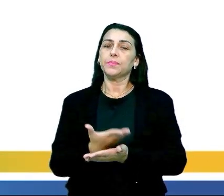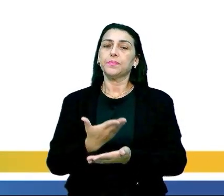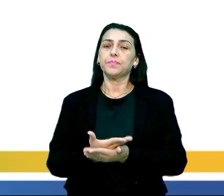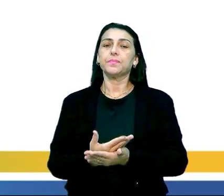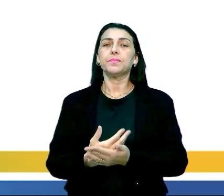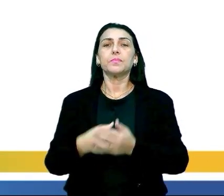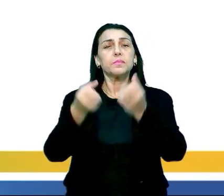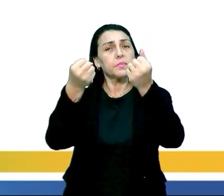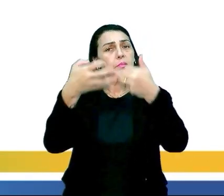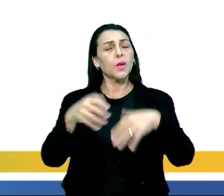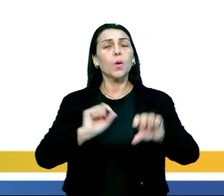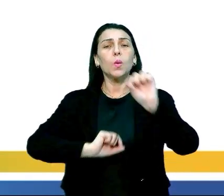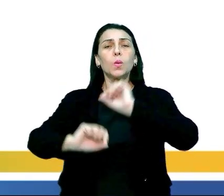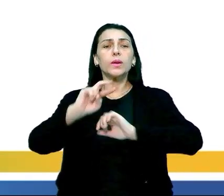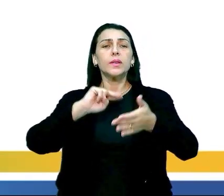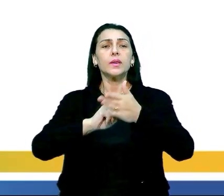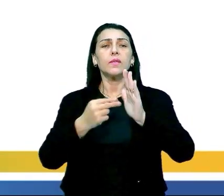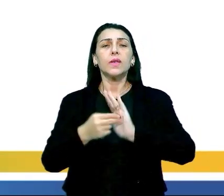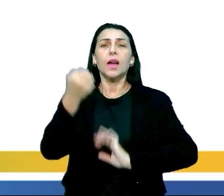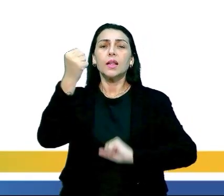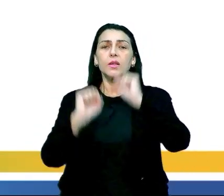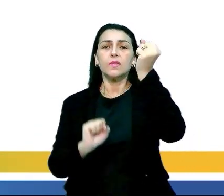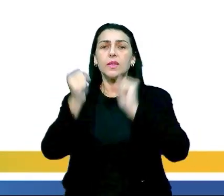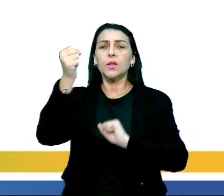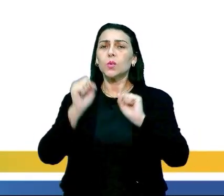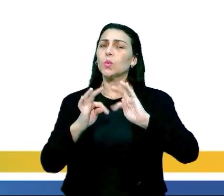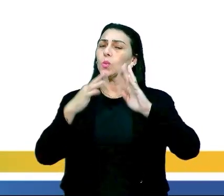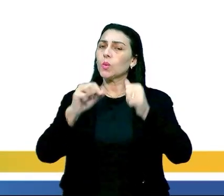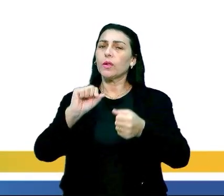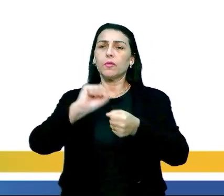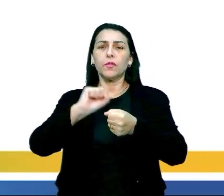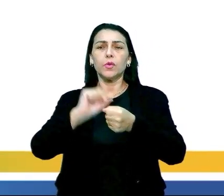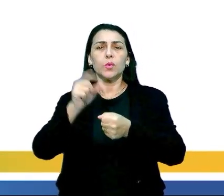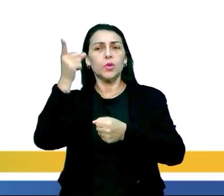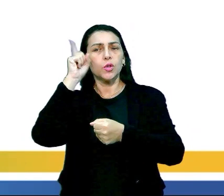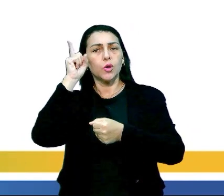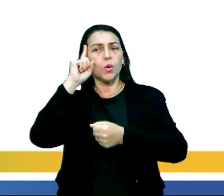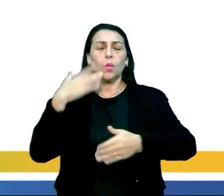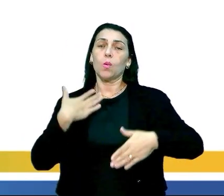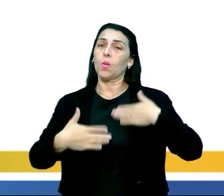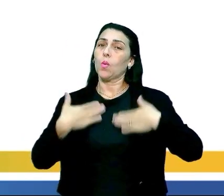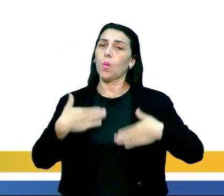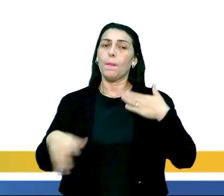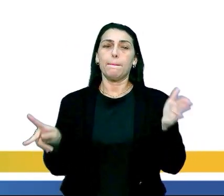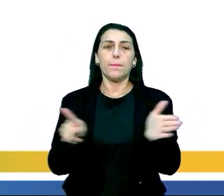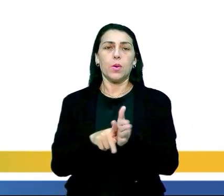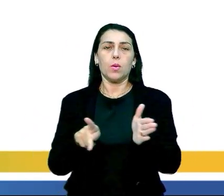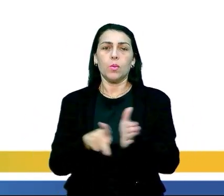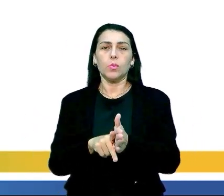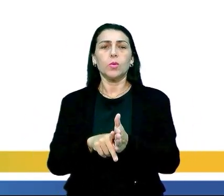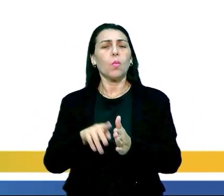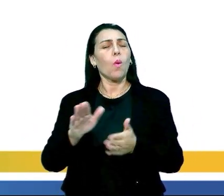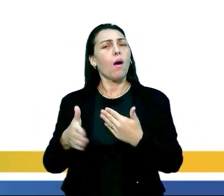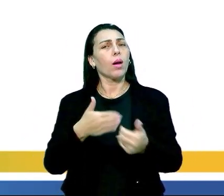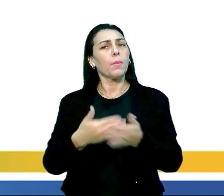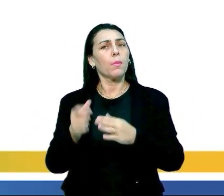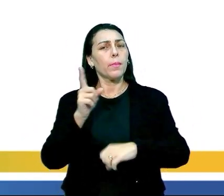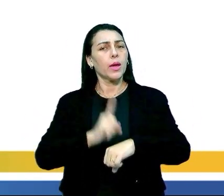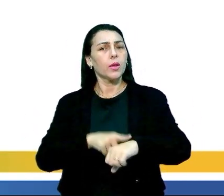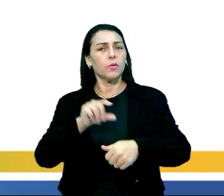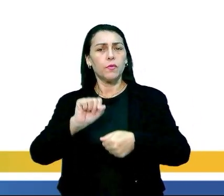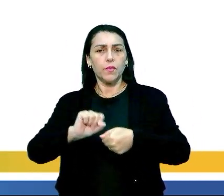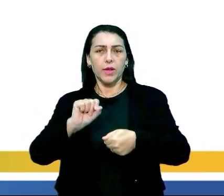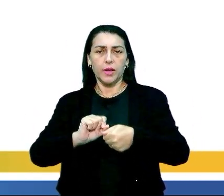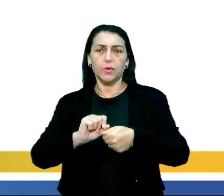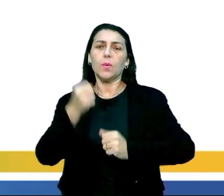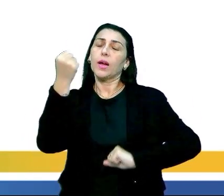e definir agora o que é atividade física. É tudo aquilo feito no dia a dia com o corpo, ou seja, qualquer movimento